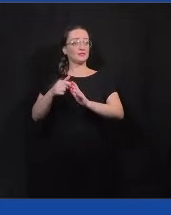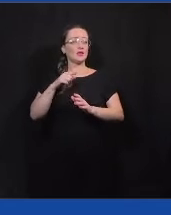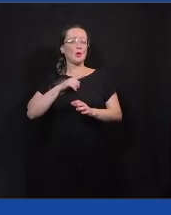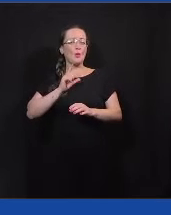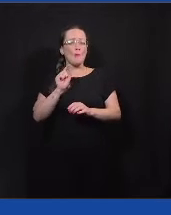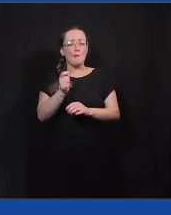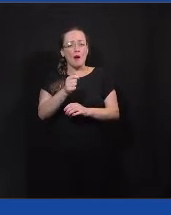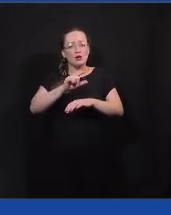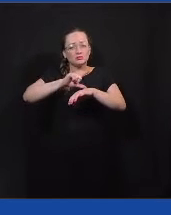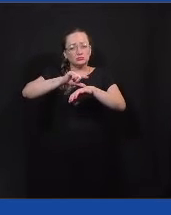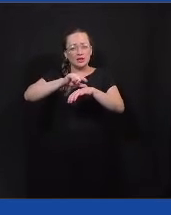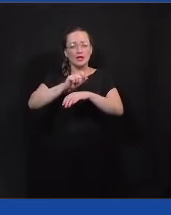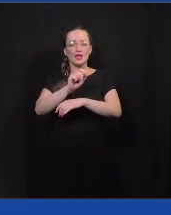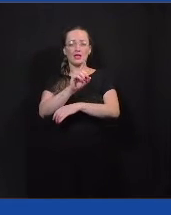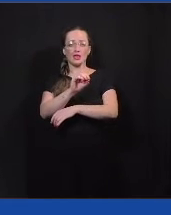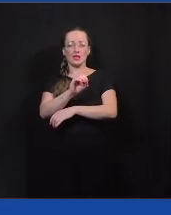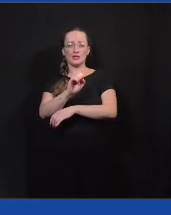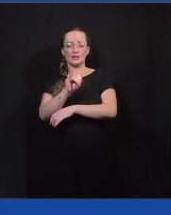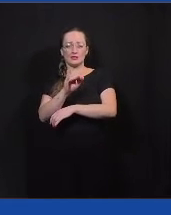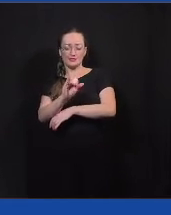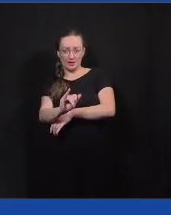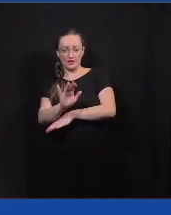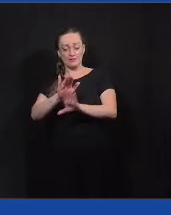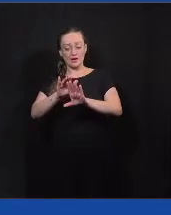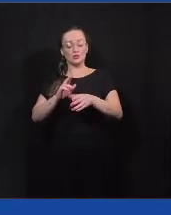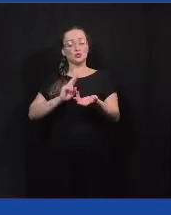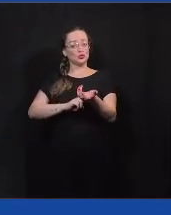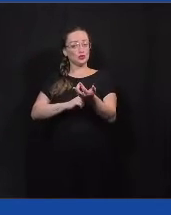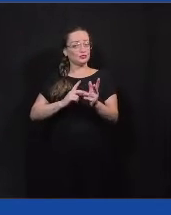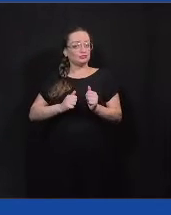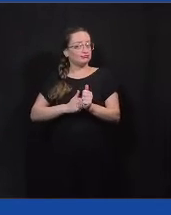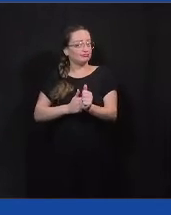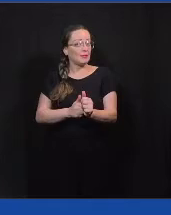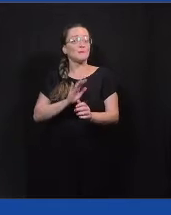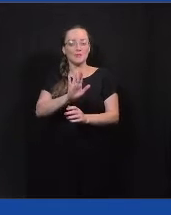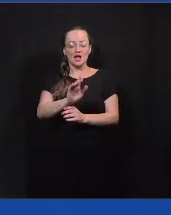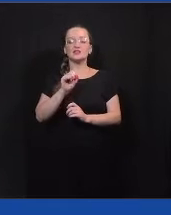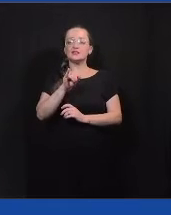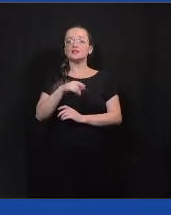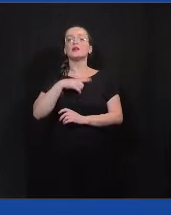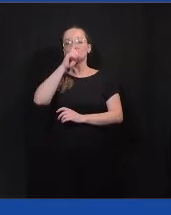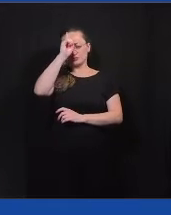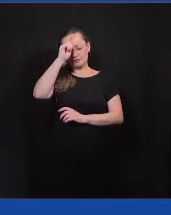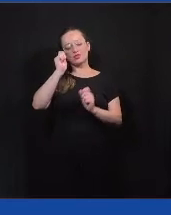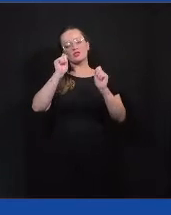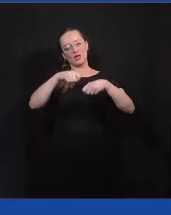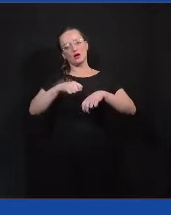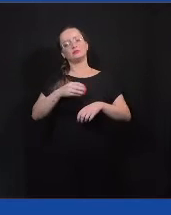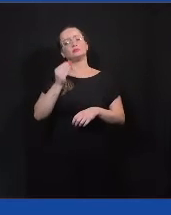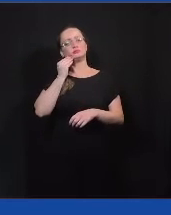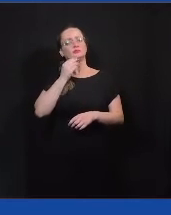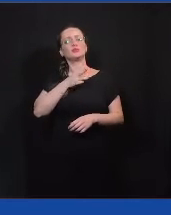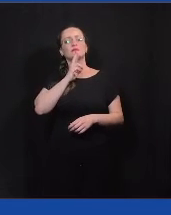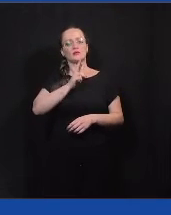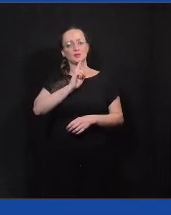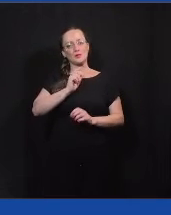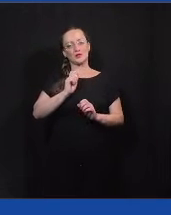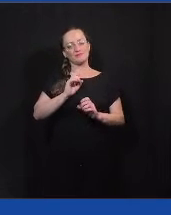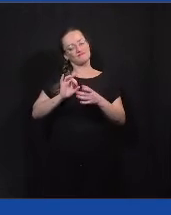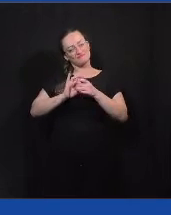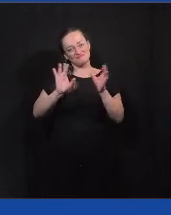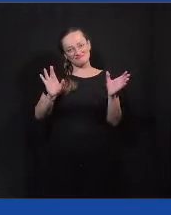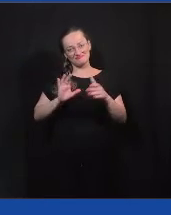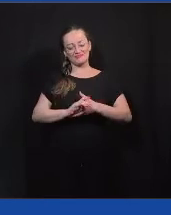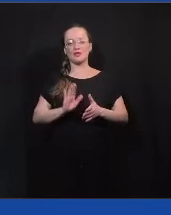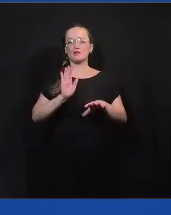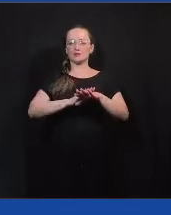perca um pouco o ritmo, mas se vocês tiverem uma dúvida ou outra, acho que a gente consegue tentar responder também. Então, fique à vontade. E aí